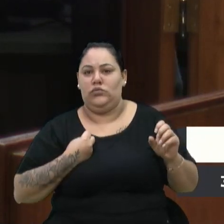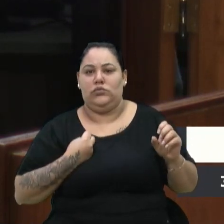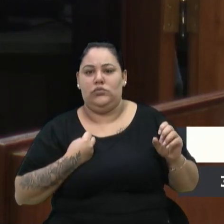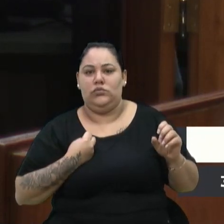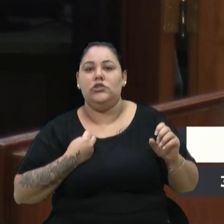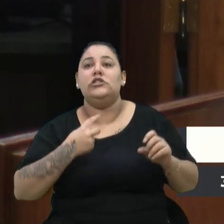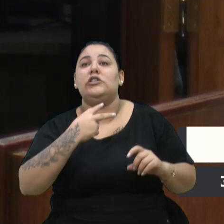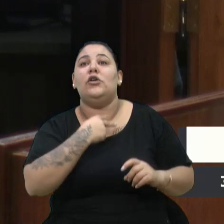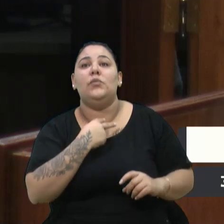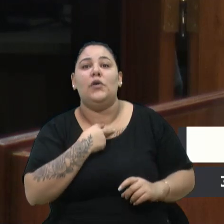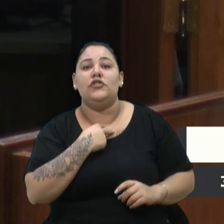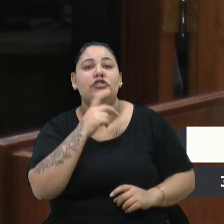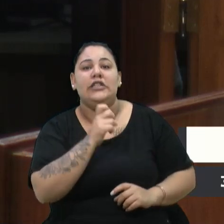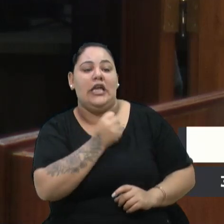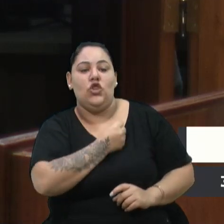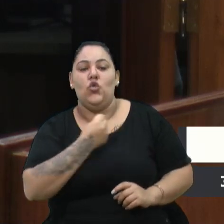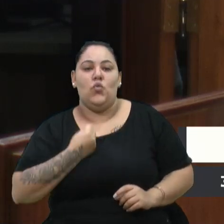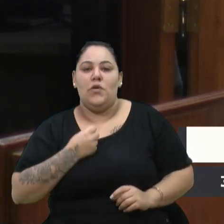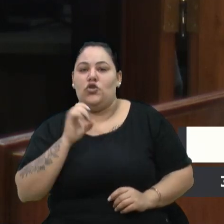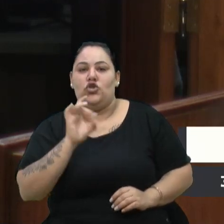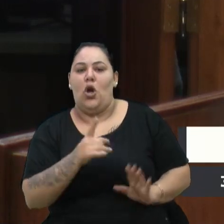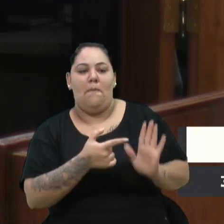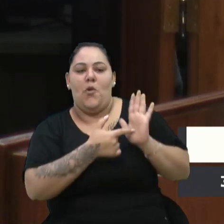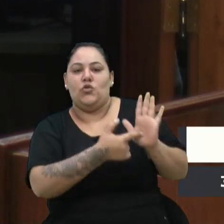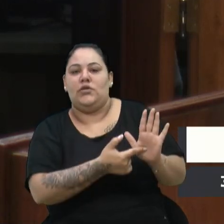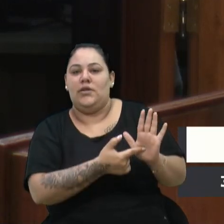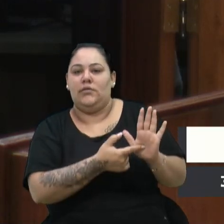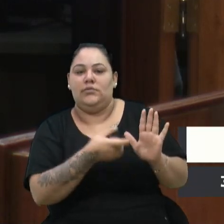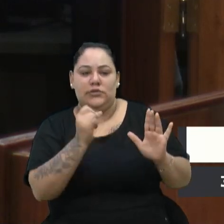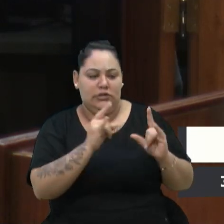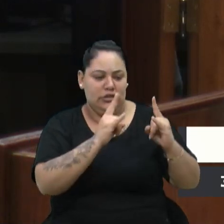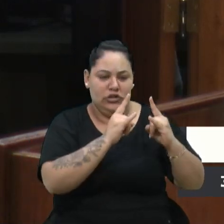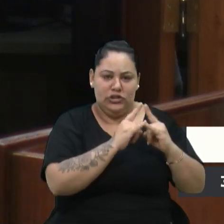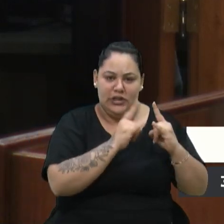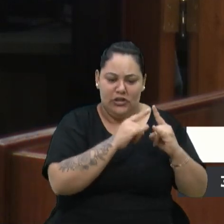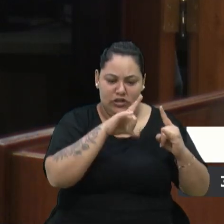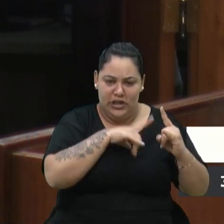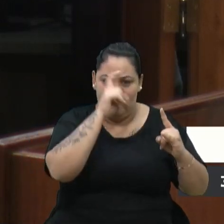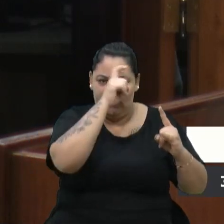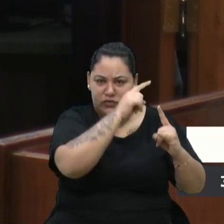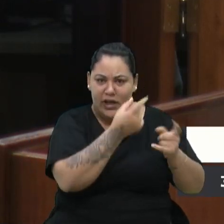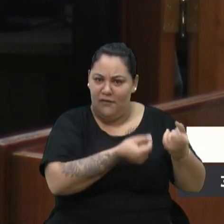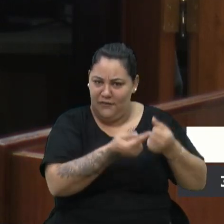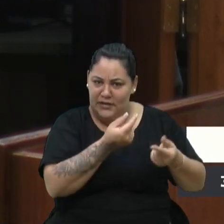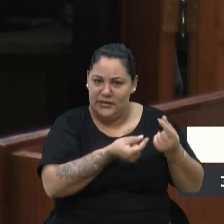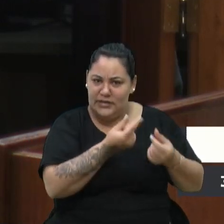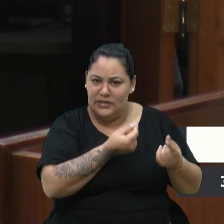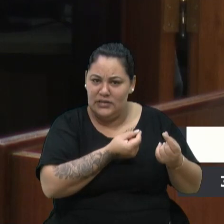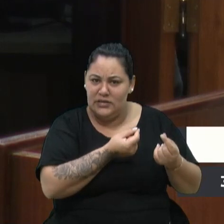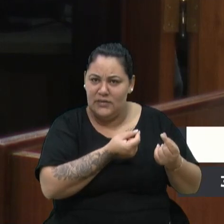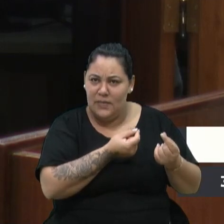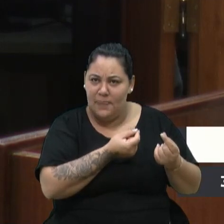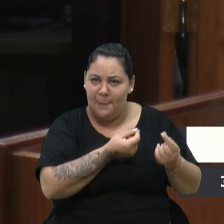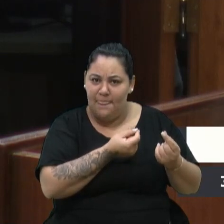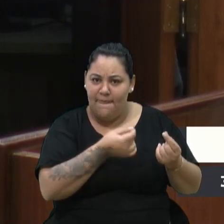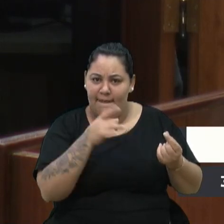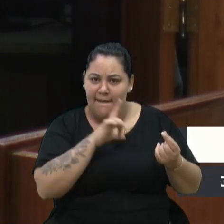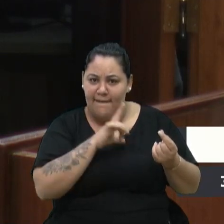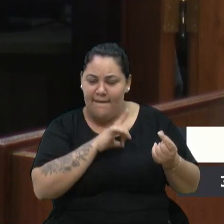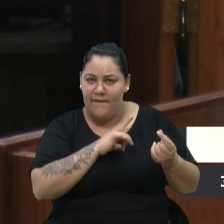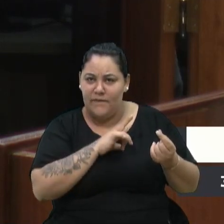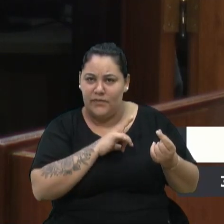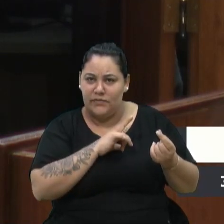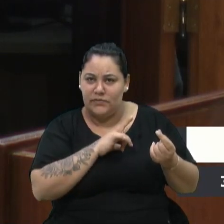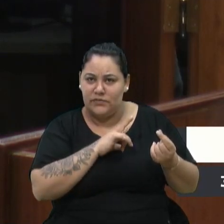podem ser só números. Se a entidade estava passando por dificuldades financeiras e levou esse assunto